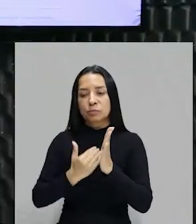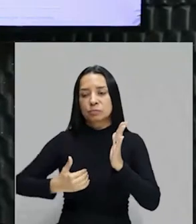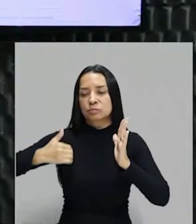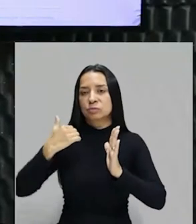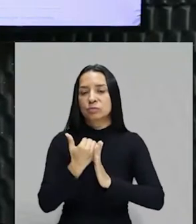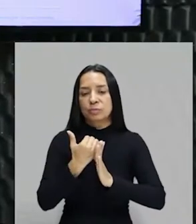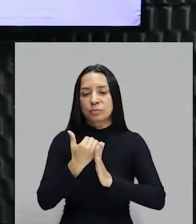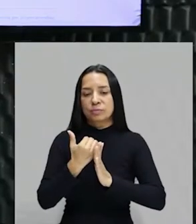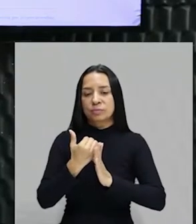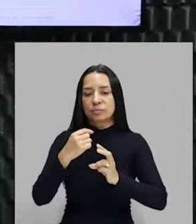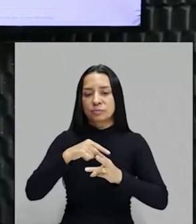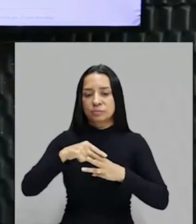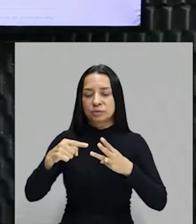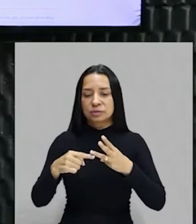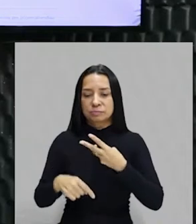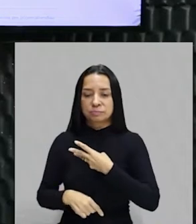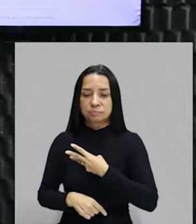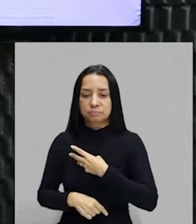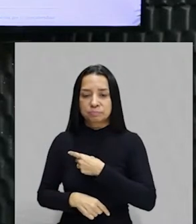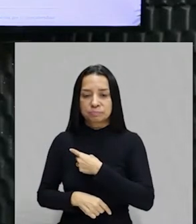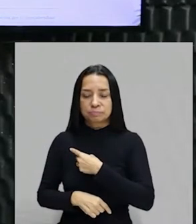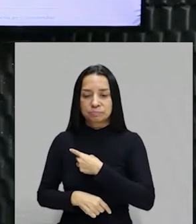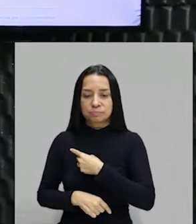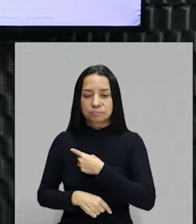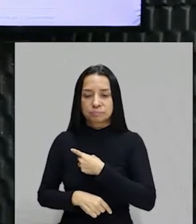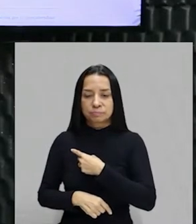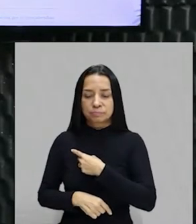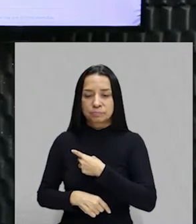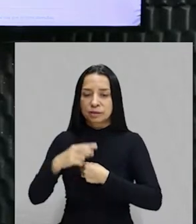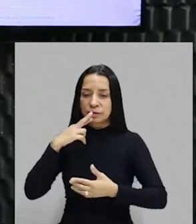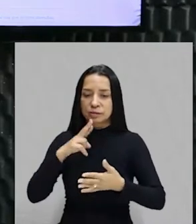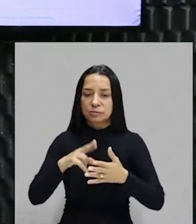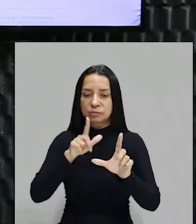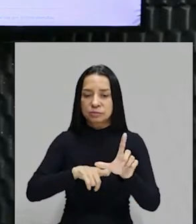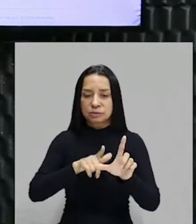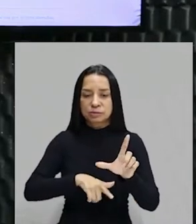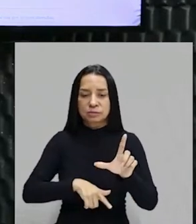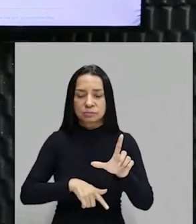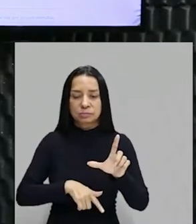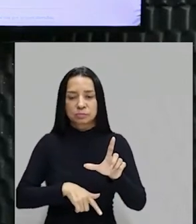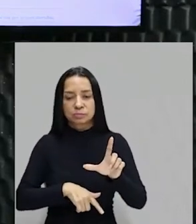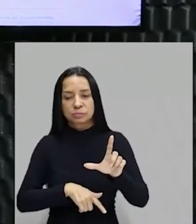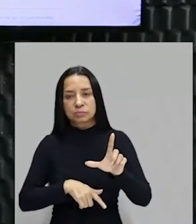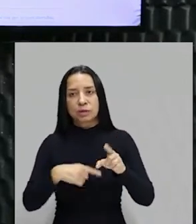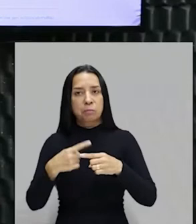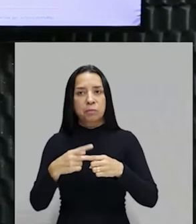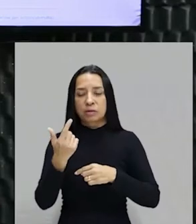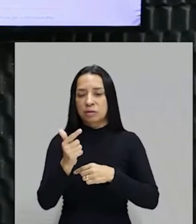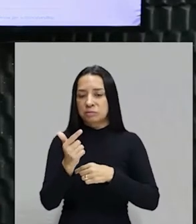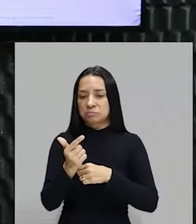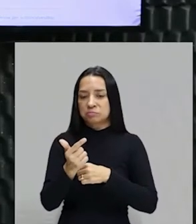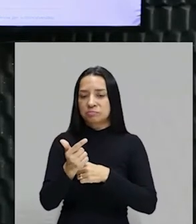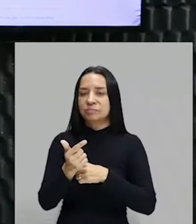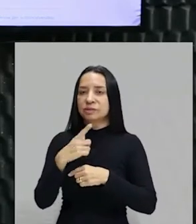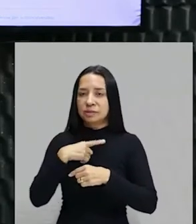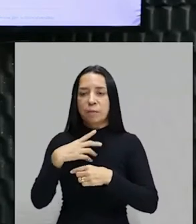Júnior, Pedro Américo e Vitor Meirelles. Almeida Júnior, Pedro Américo e Vitor Meirelles. Estou repetindo os nomes porque eles não caem no Enem, eles despencam